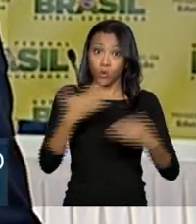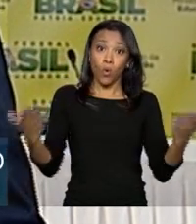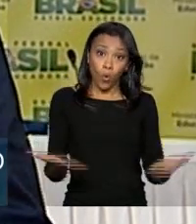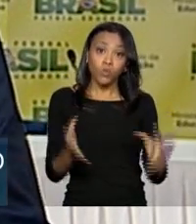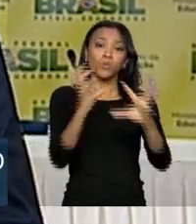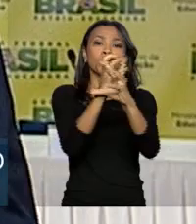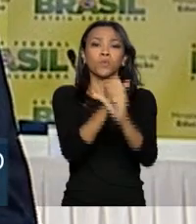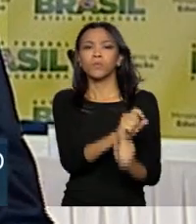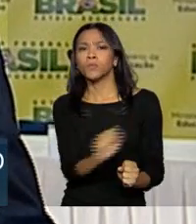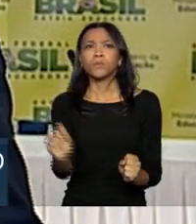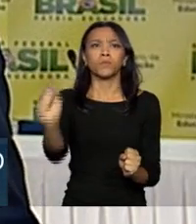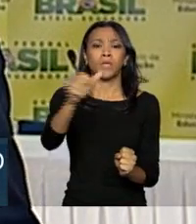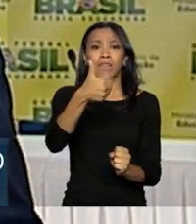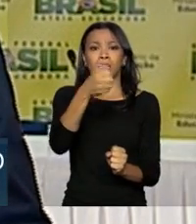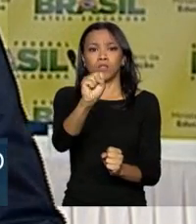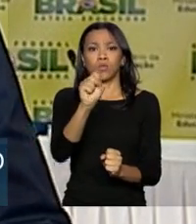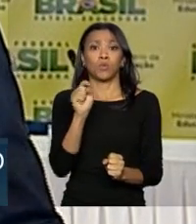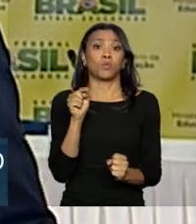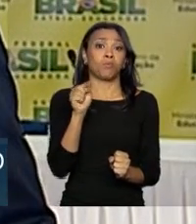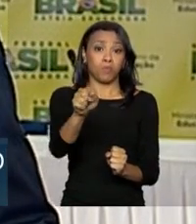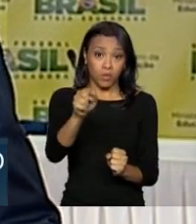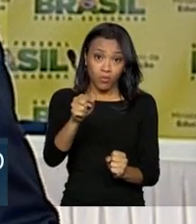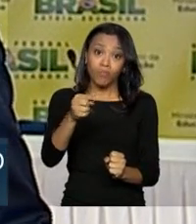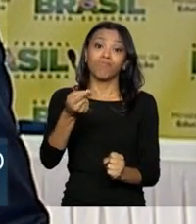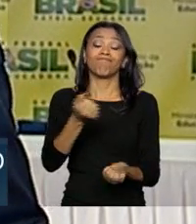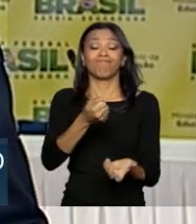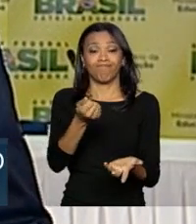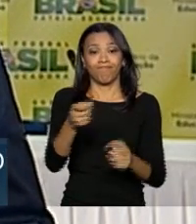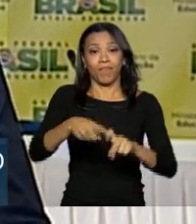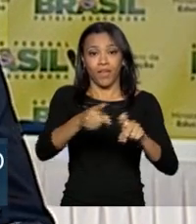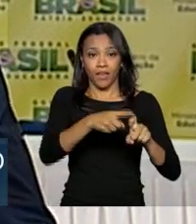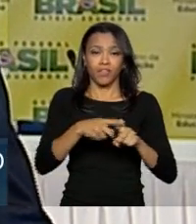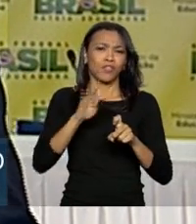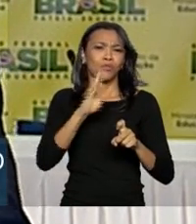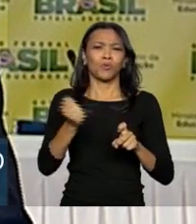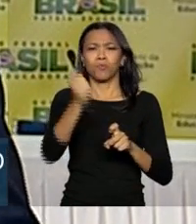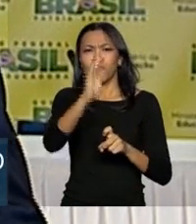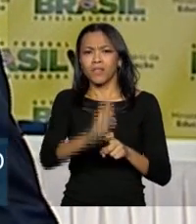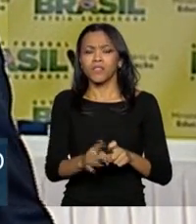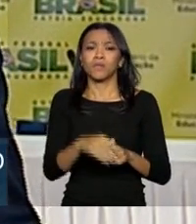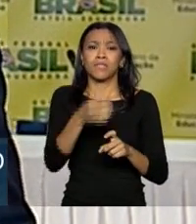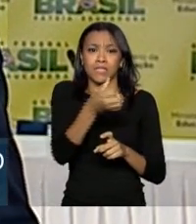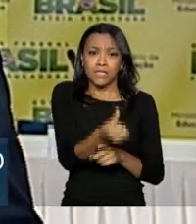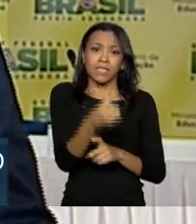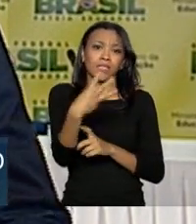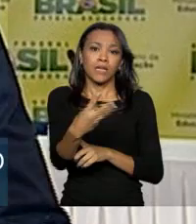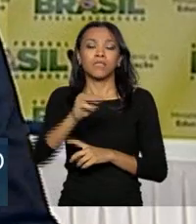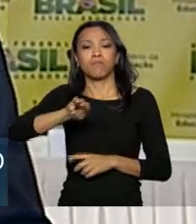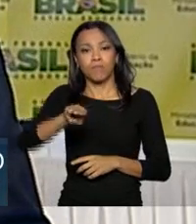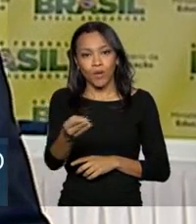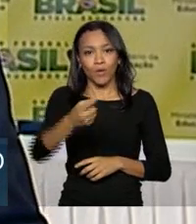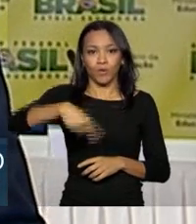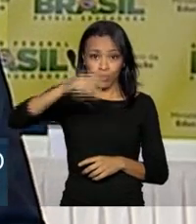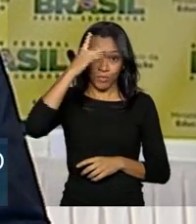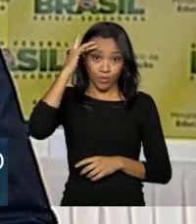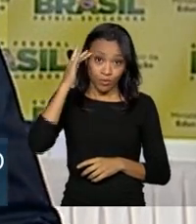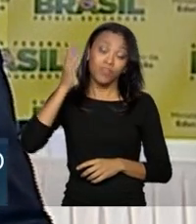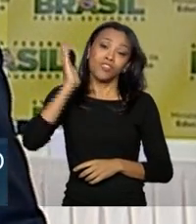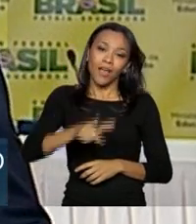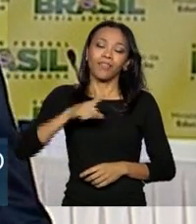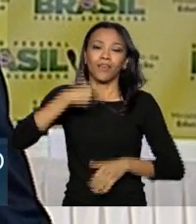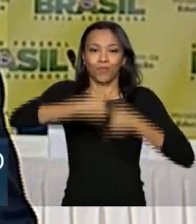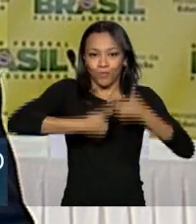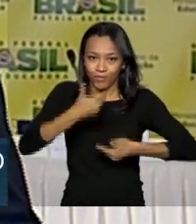médicos atuando pelo programa em todo o Brasil. 63 milhões de pessoas são beneficiadas